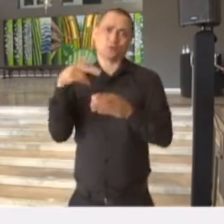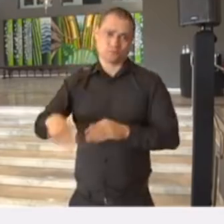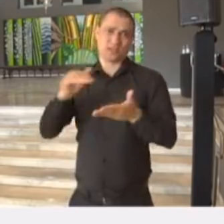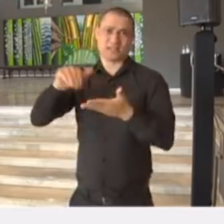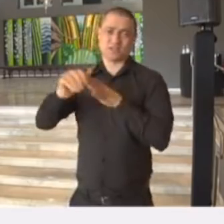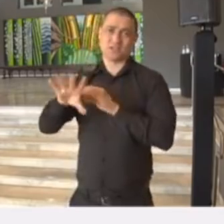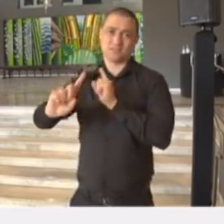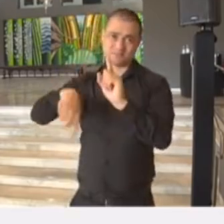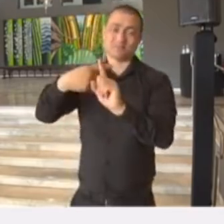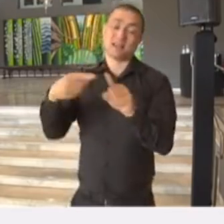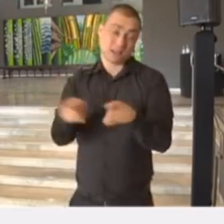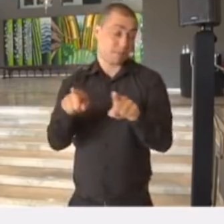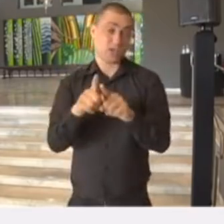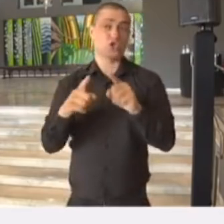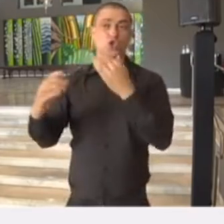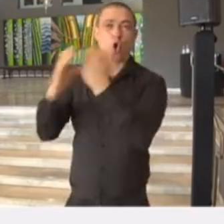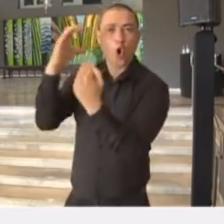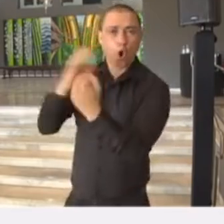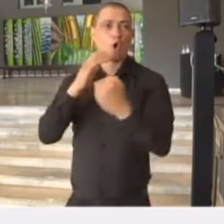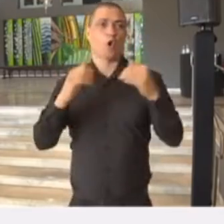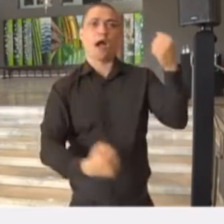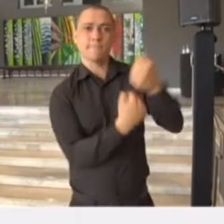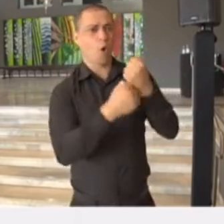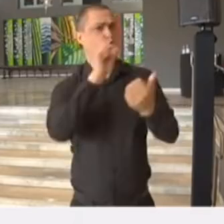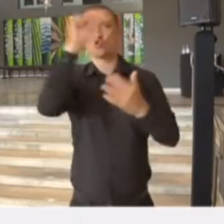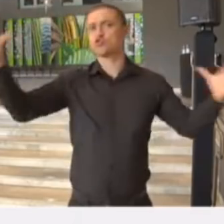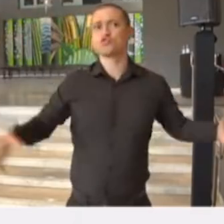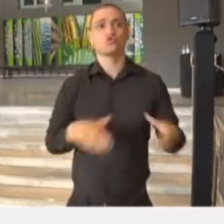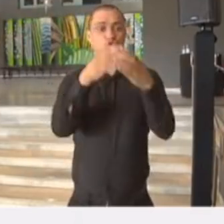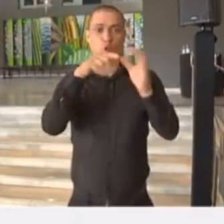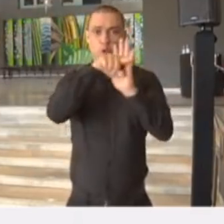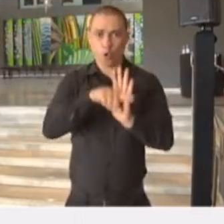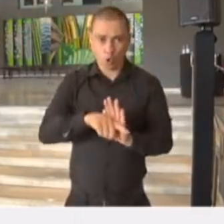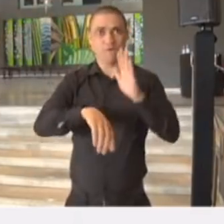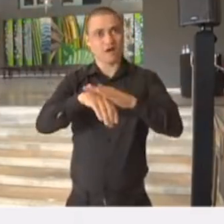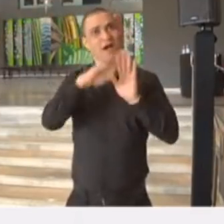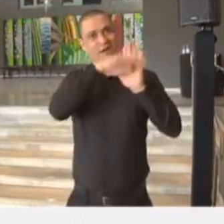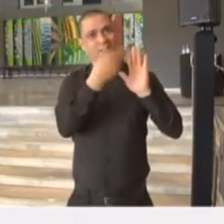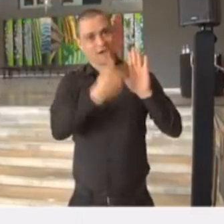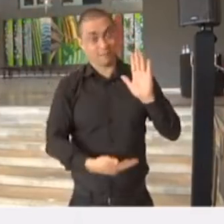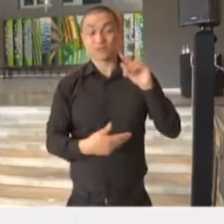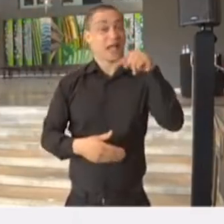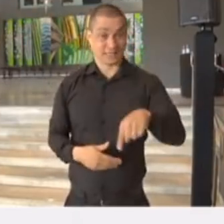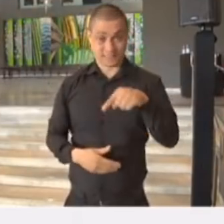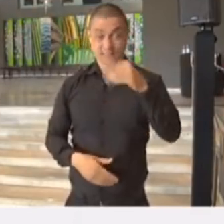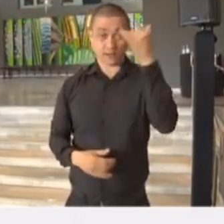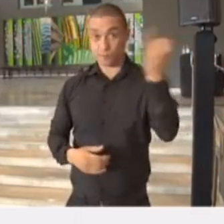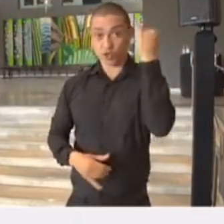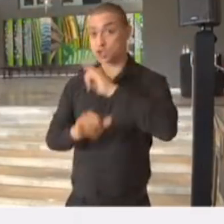secretaria e de consultorias, e de apoio que nós tivemos. Algo importante é que nós estamos seguindo aqui, pode passar?